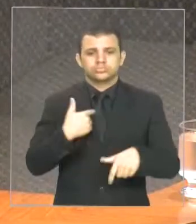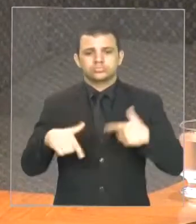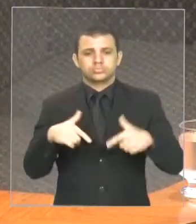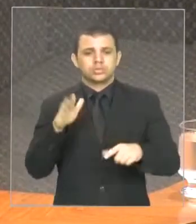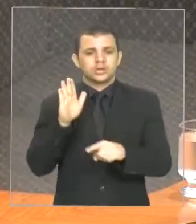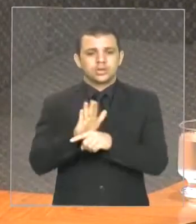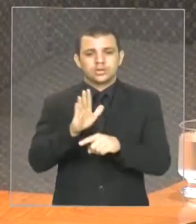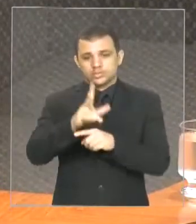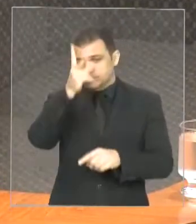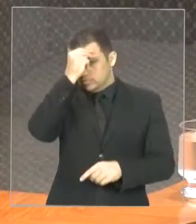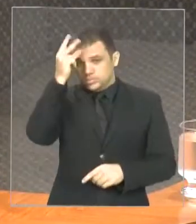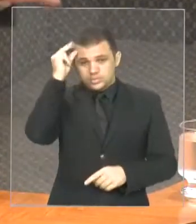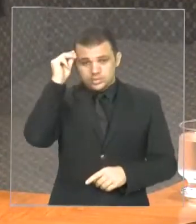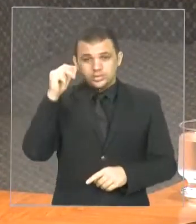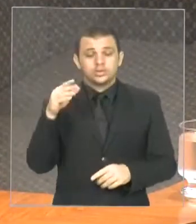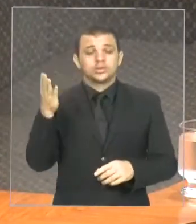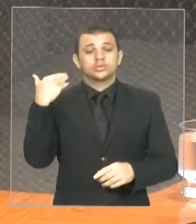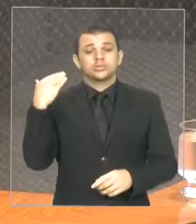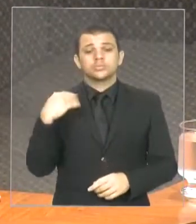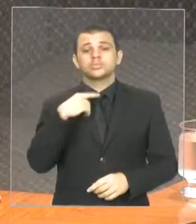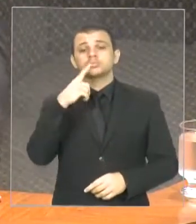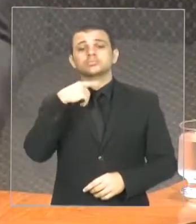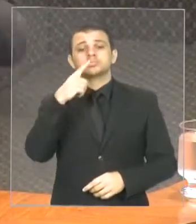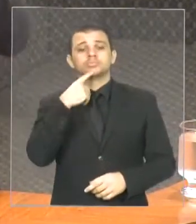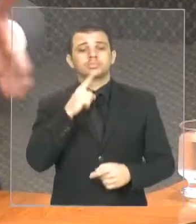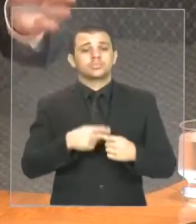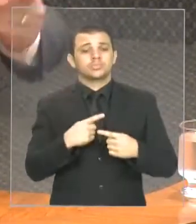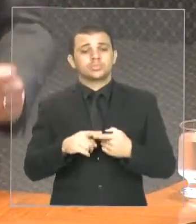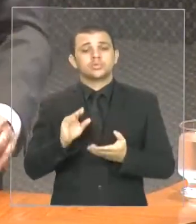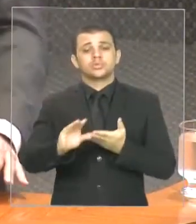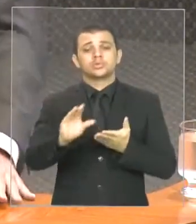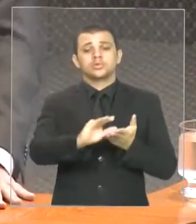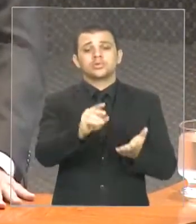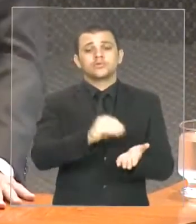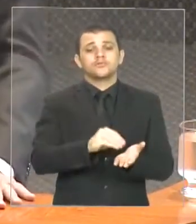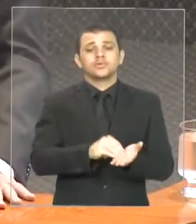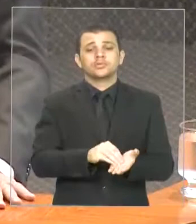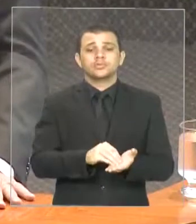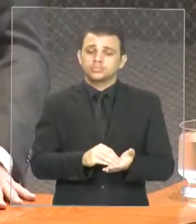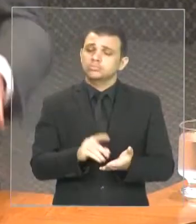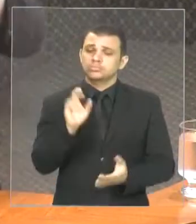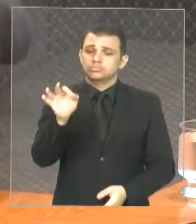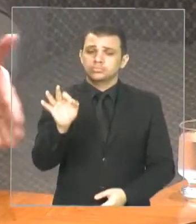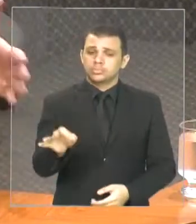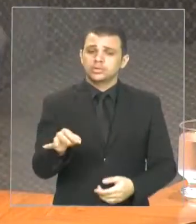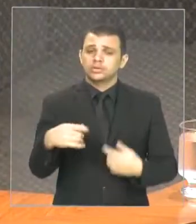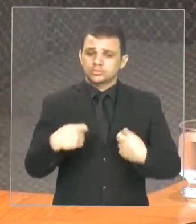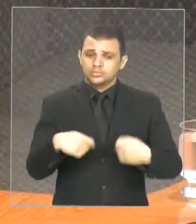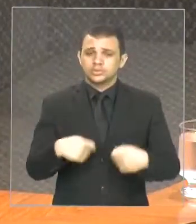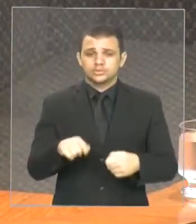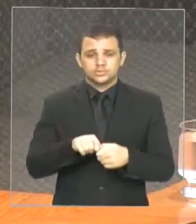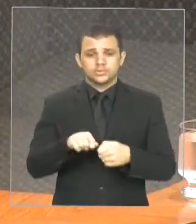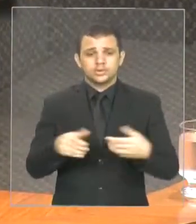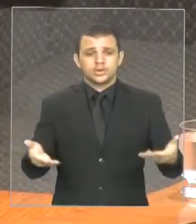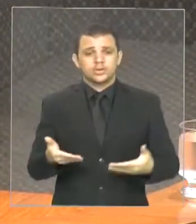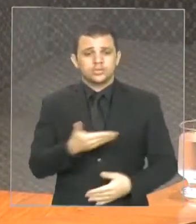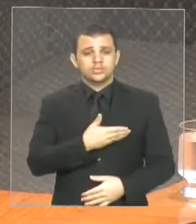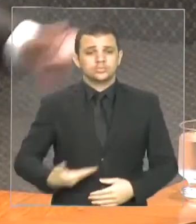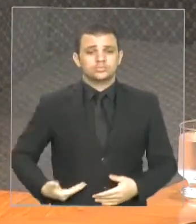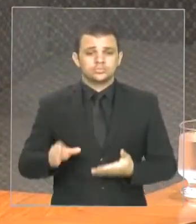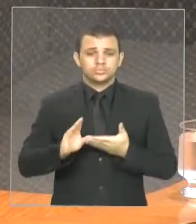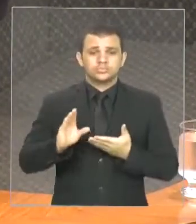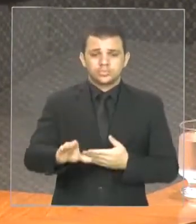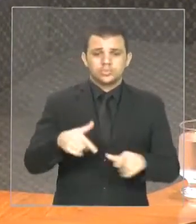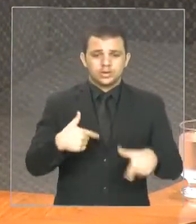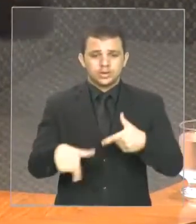município que não tinha condições de fazer, porque não tinha recursos. E isso é que tem que ser feito mesmo. Está certo o atual governo, no momento que investe